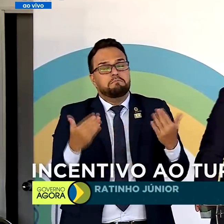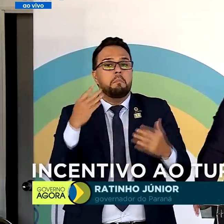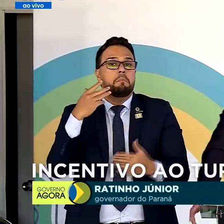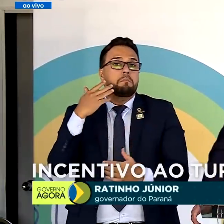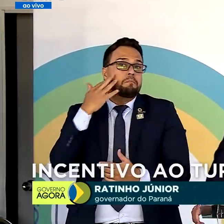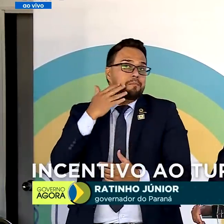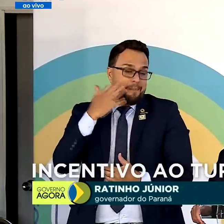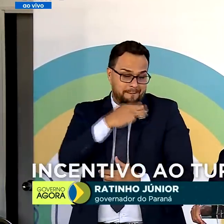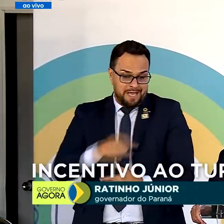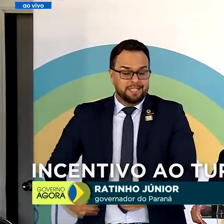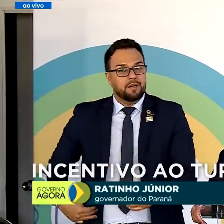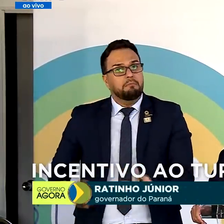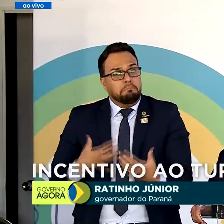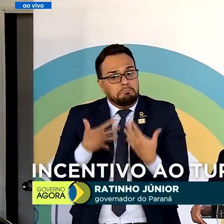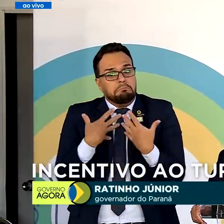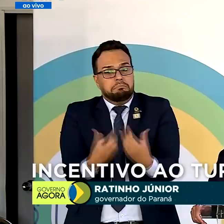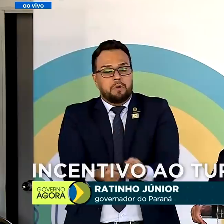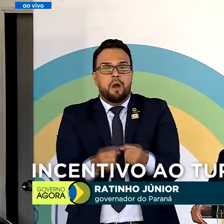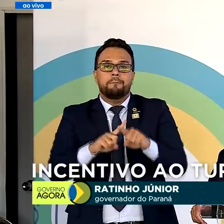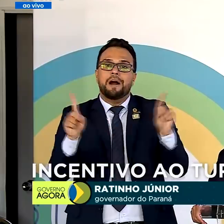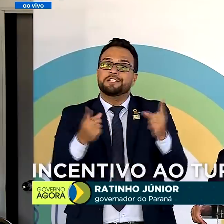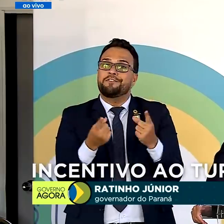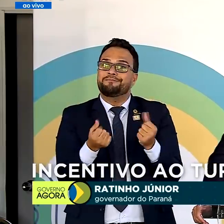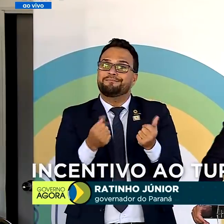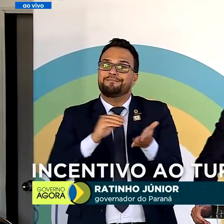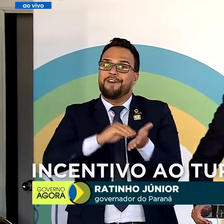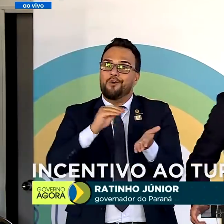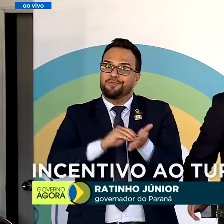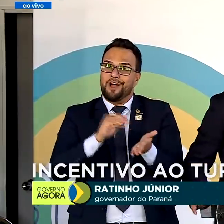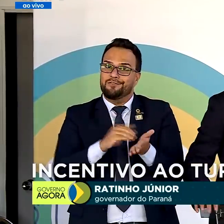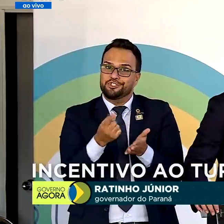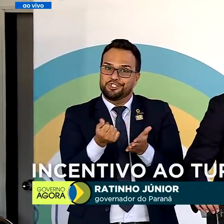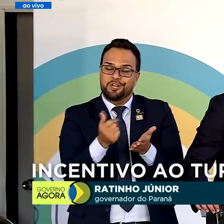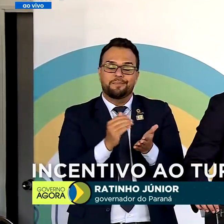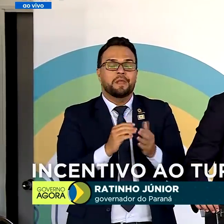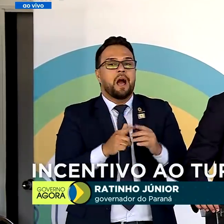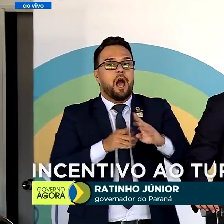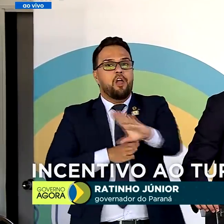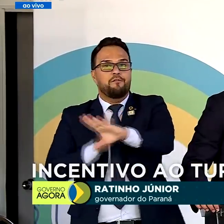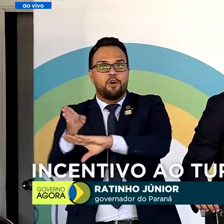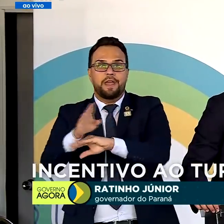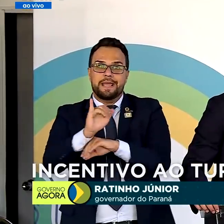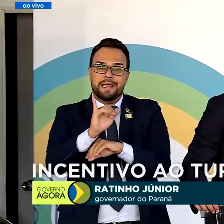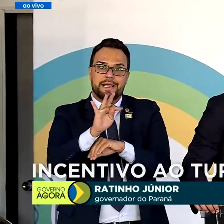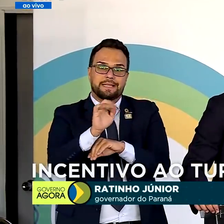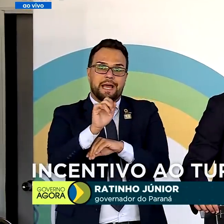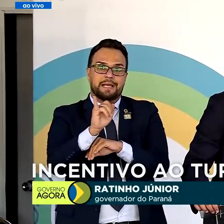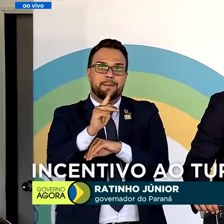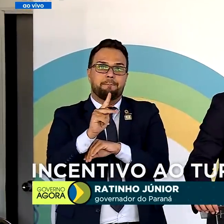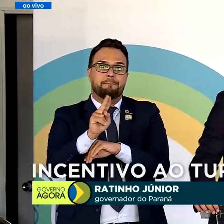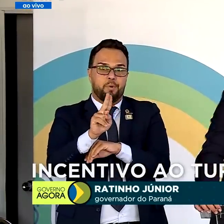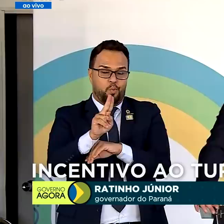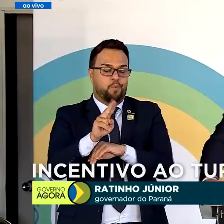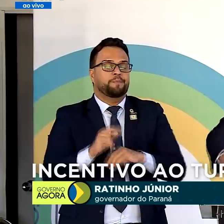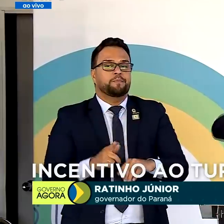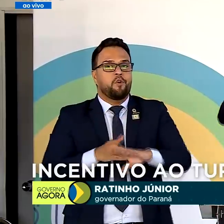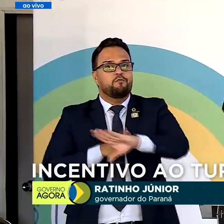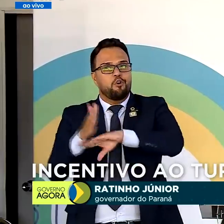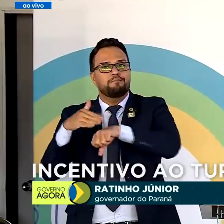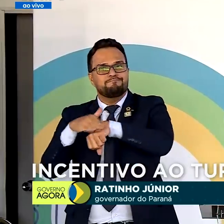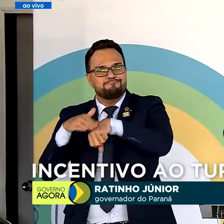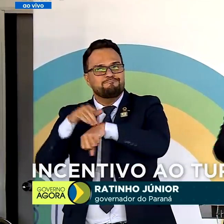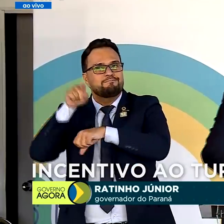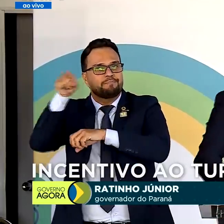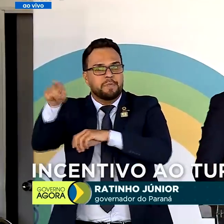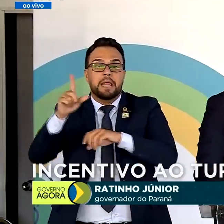Só que daí faltava o dinheiro. Aí nós fomos a onde? Fomos na Itaipu, no bolso do Silvio Luna. General, nós